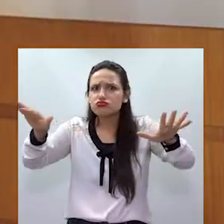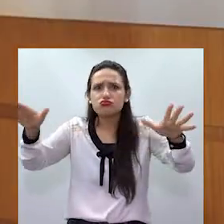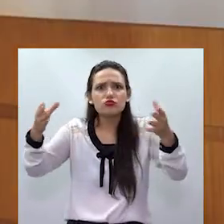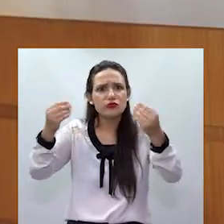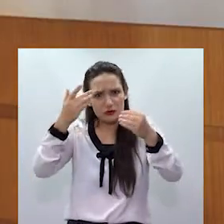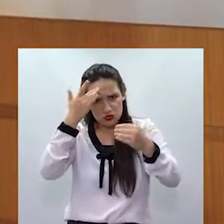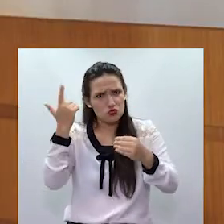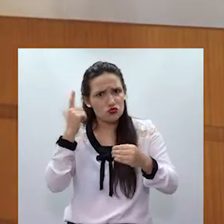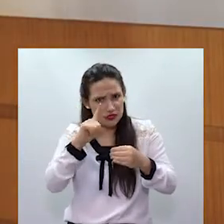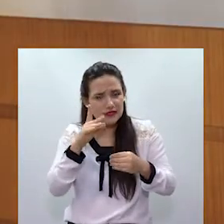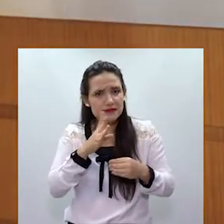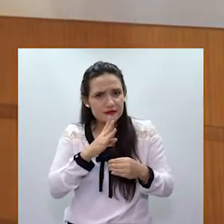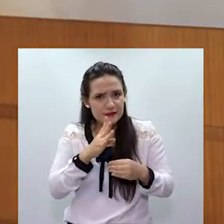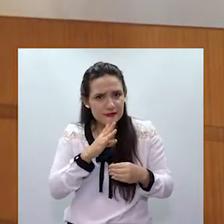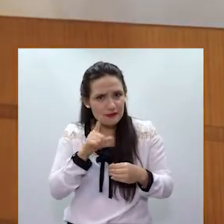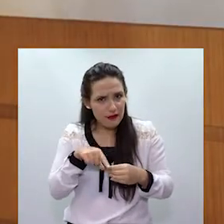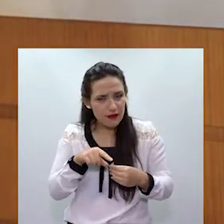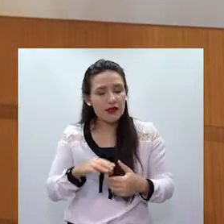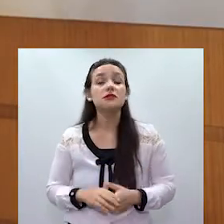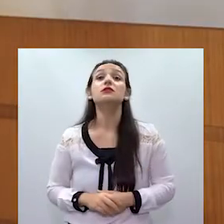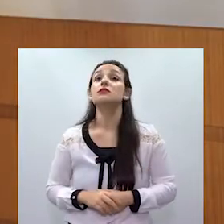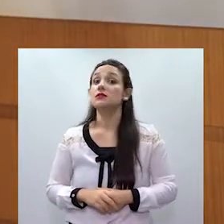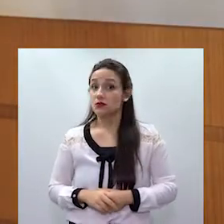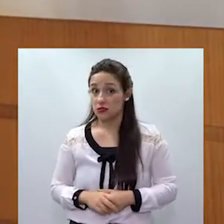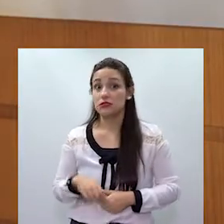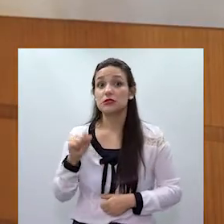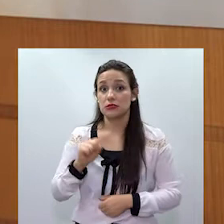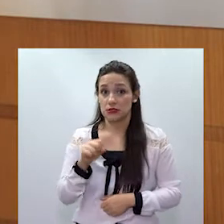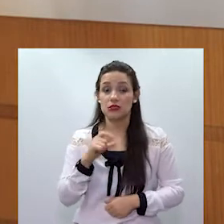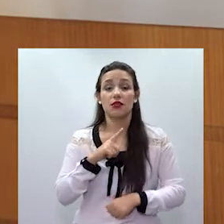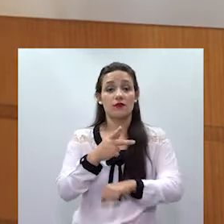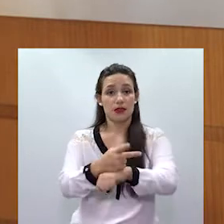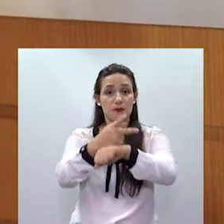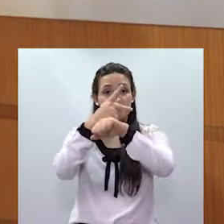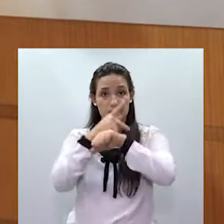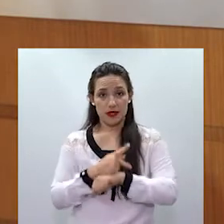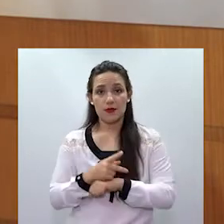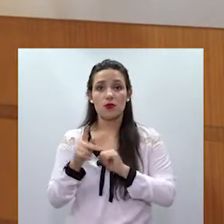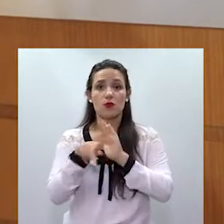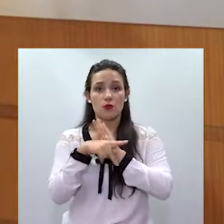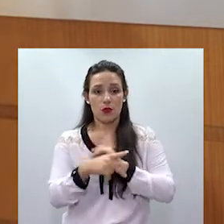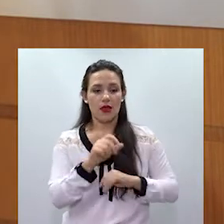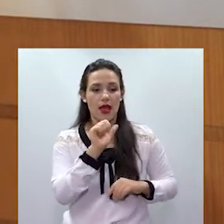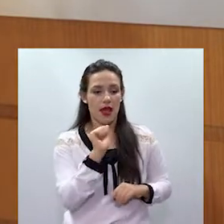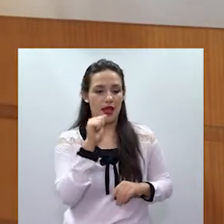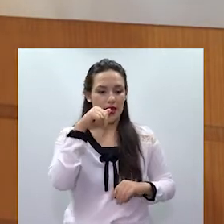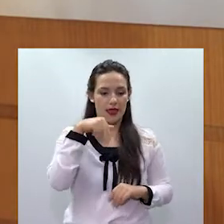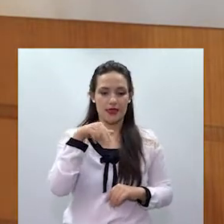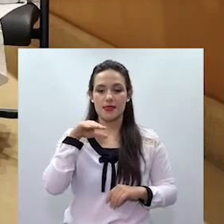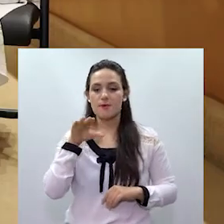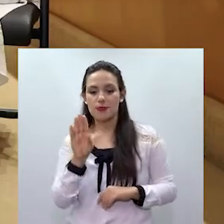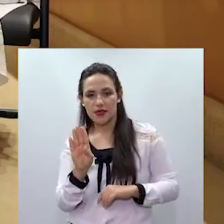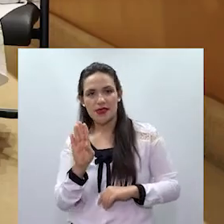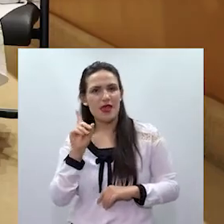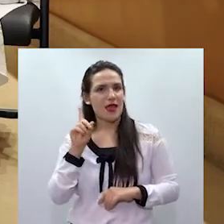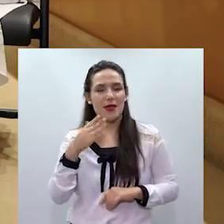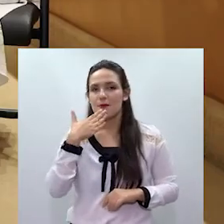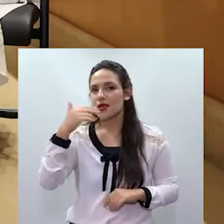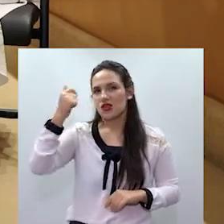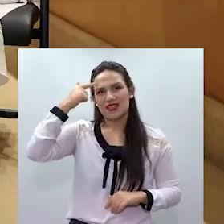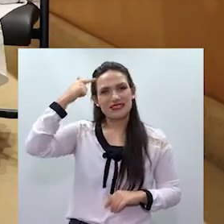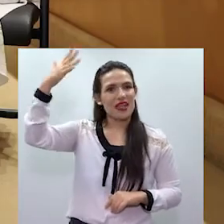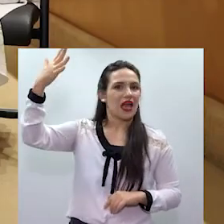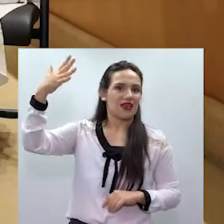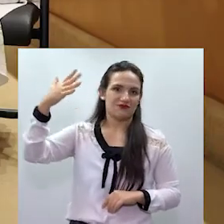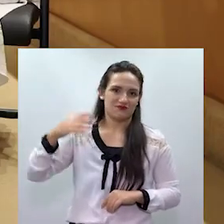né? Sim, o Protetivas Online foi premiado nacionalmente pela AMB, pela Associação dos Magistrados Brasileiros. Foi reconhecida a